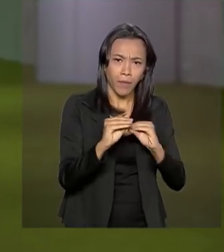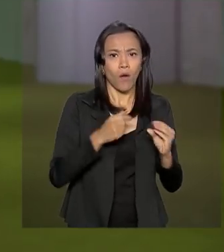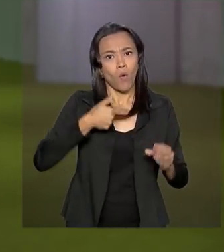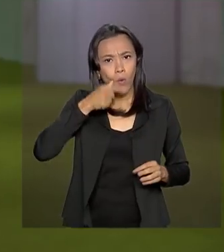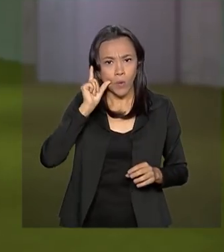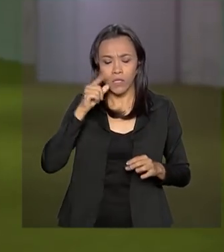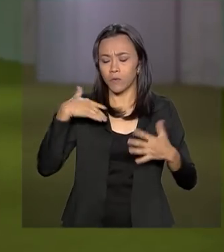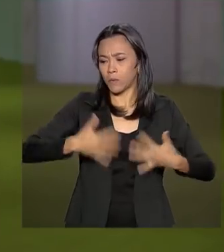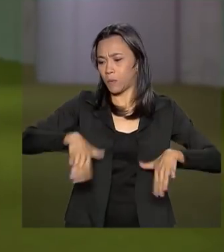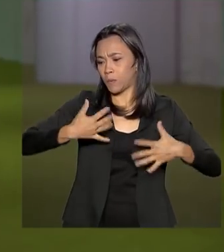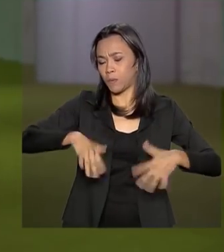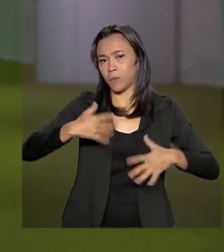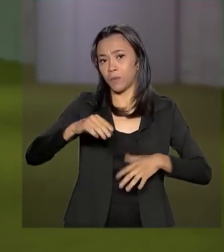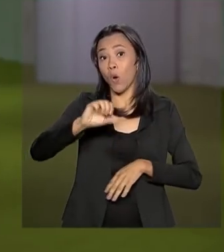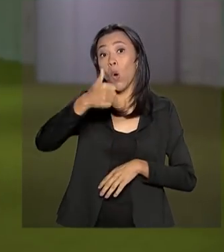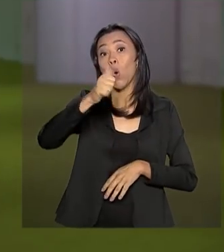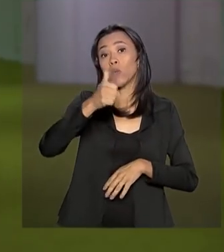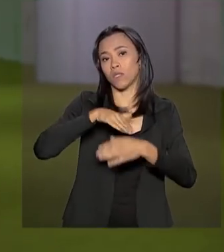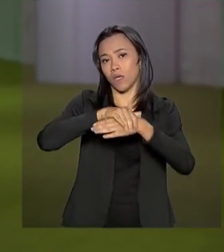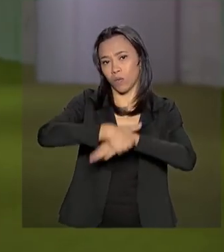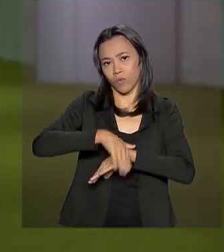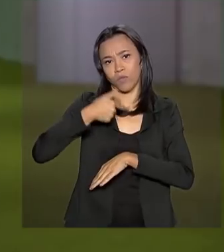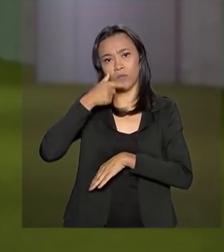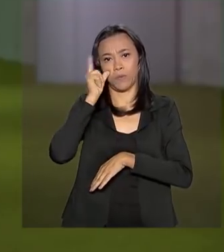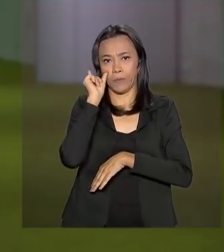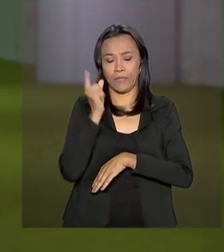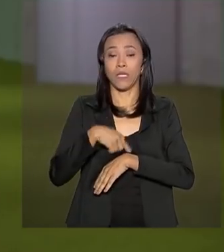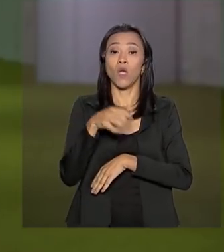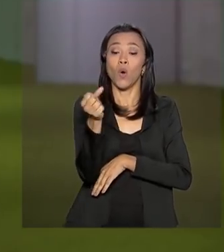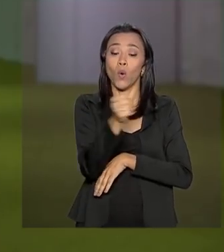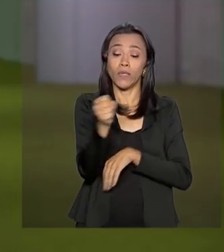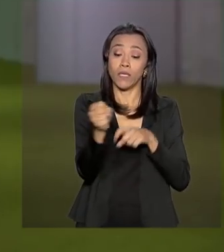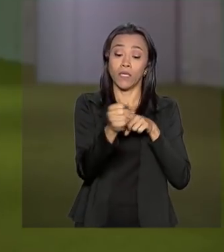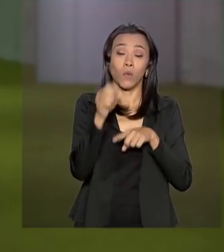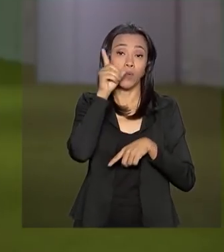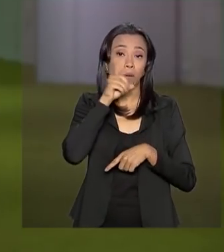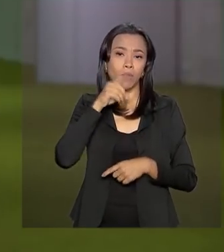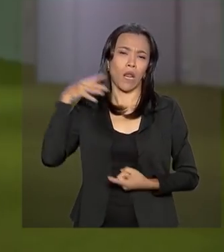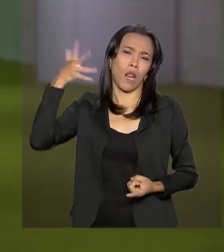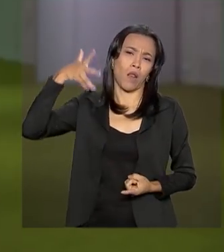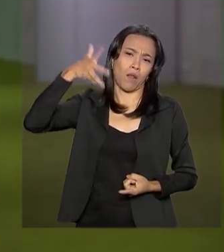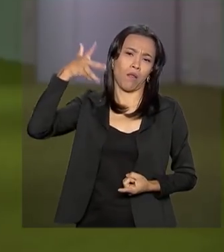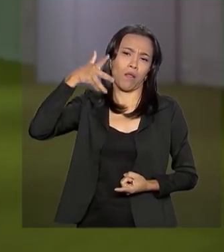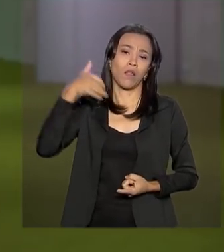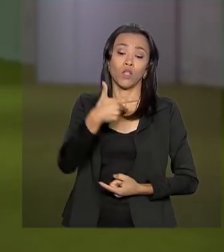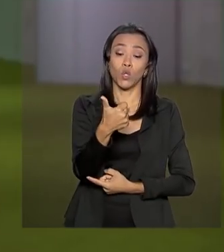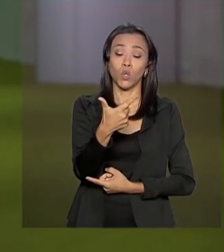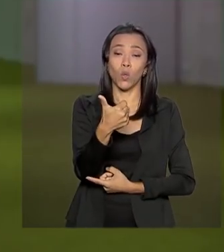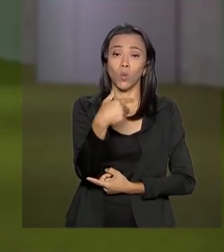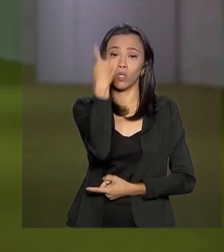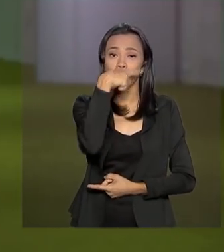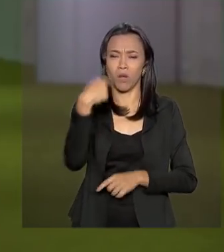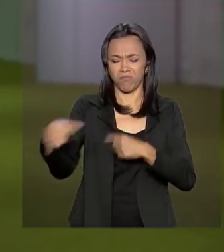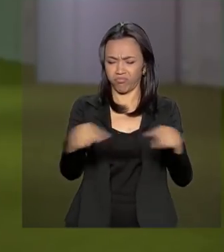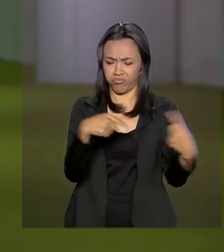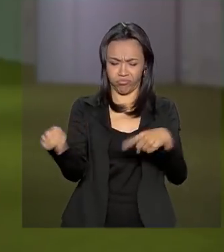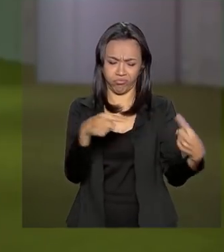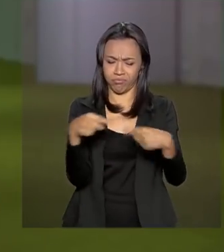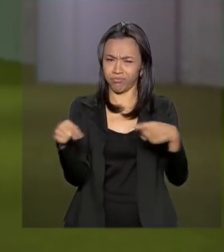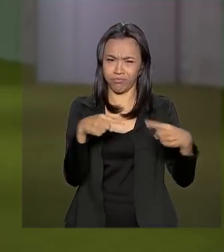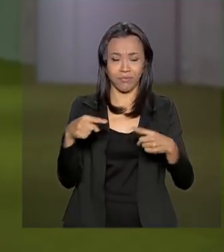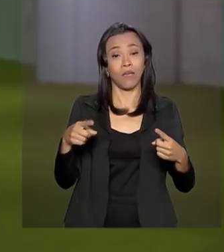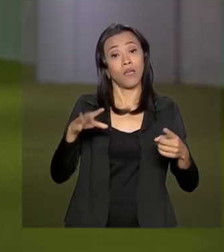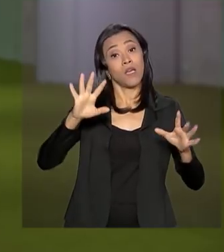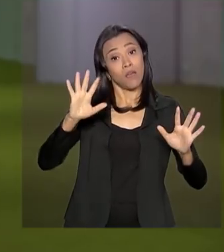foi encerrada depois das 11 da noite. 88 deputados falaram em mais de 12 horas de debate. Essa fase foi